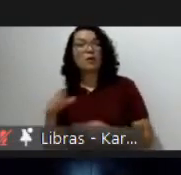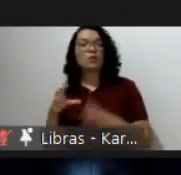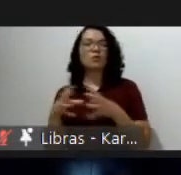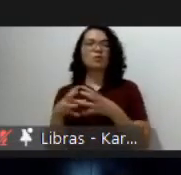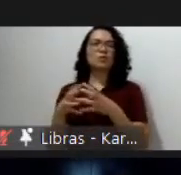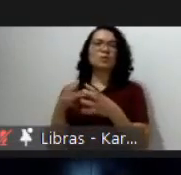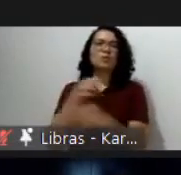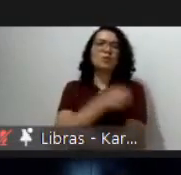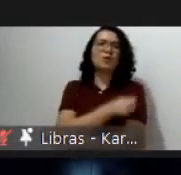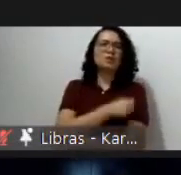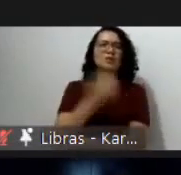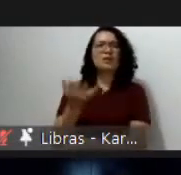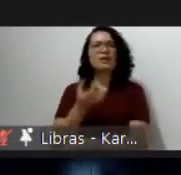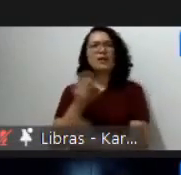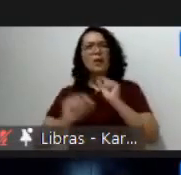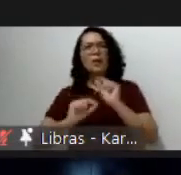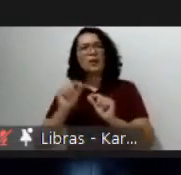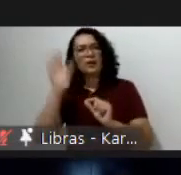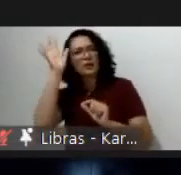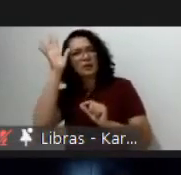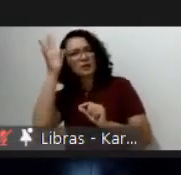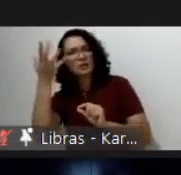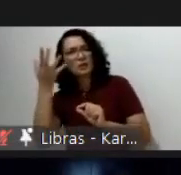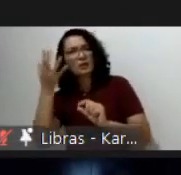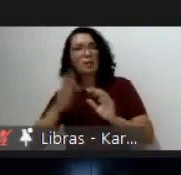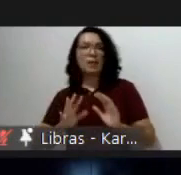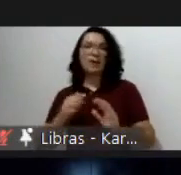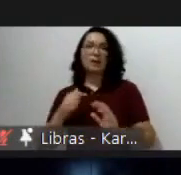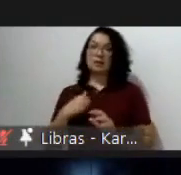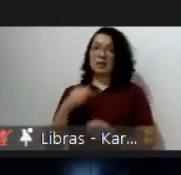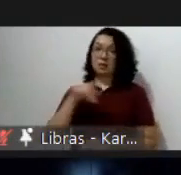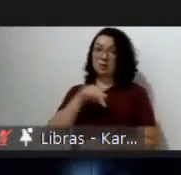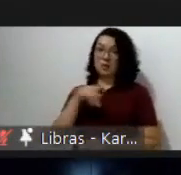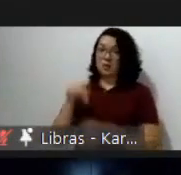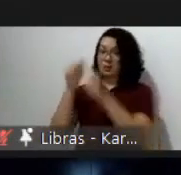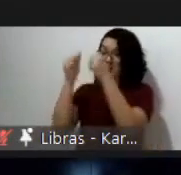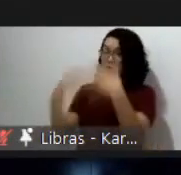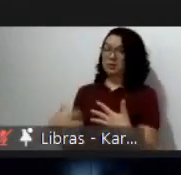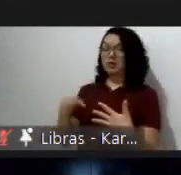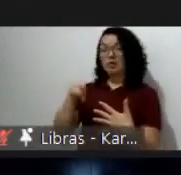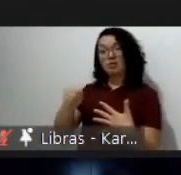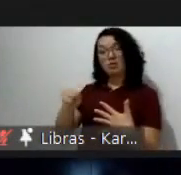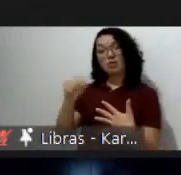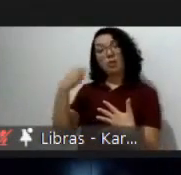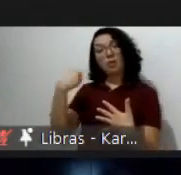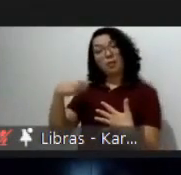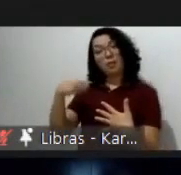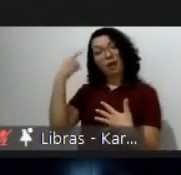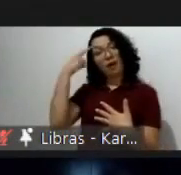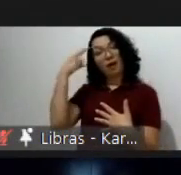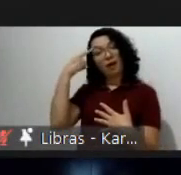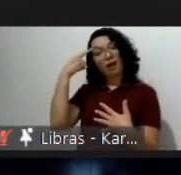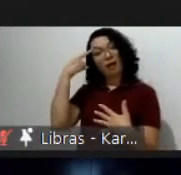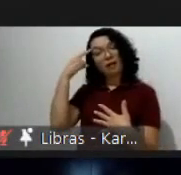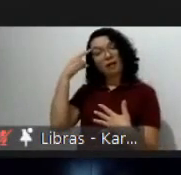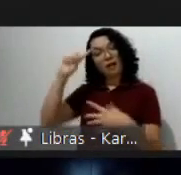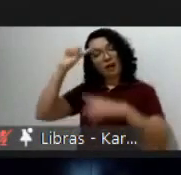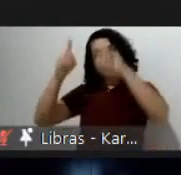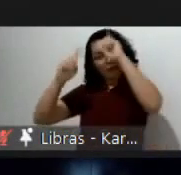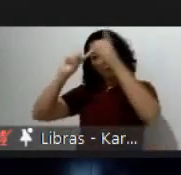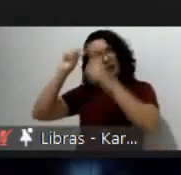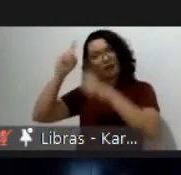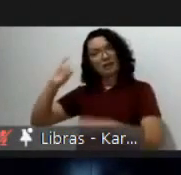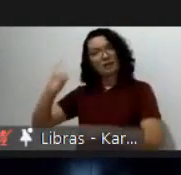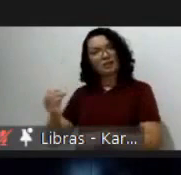solução não sou eu que dou quando vocês têm um problema na frente, a solução é a vossa cabeça que tem que ser criativa, tem que ser